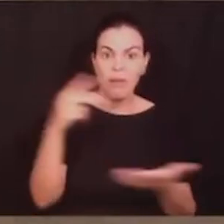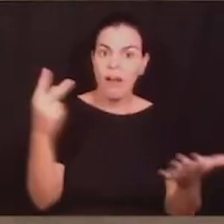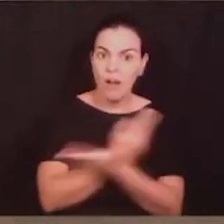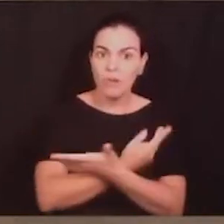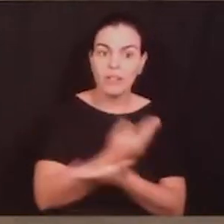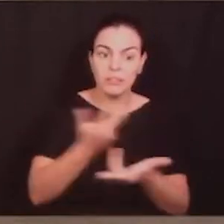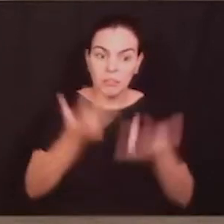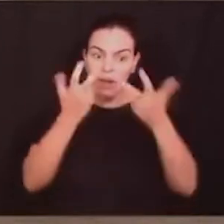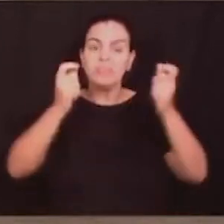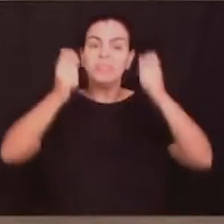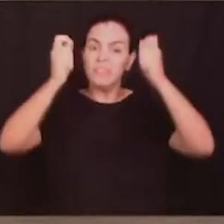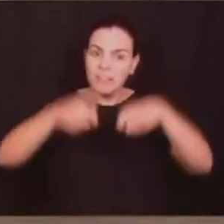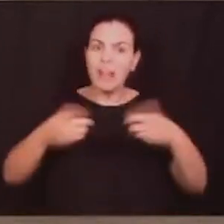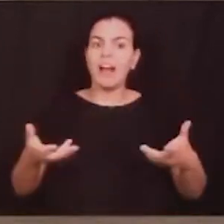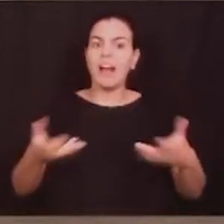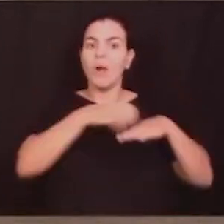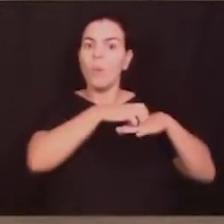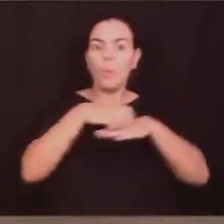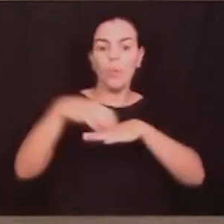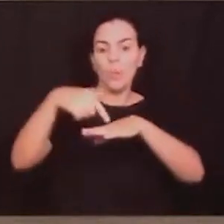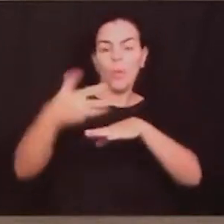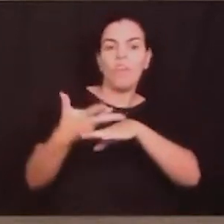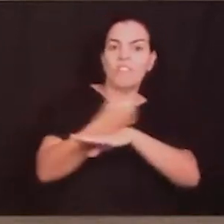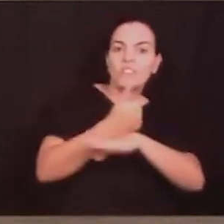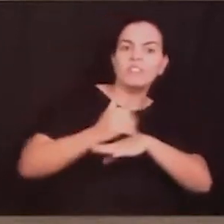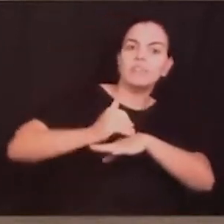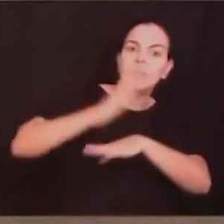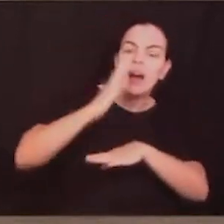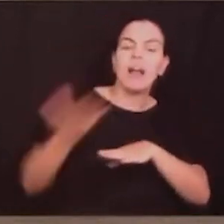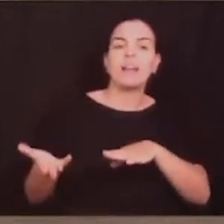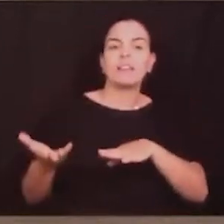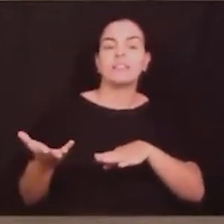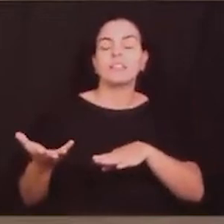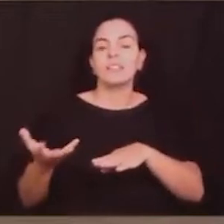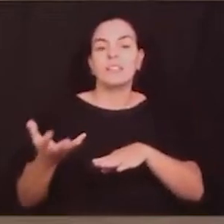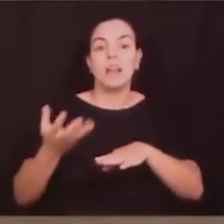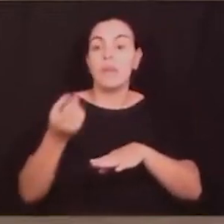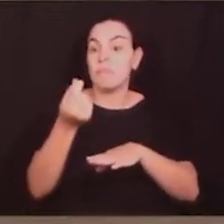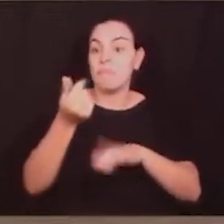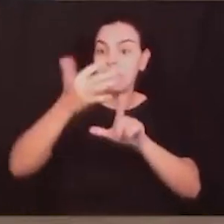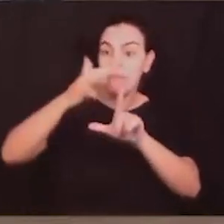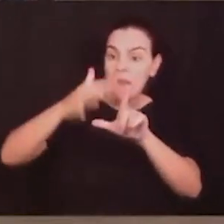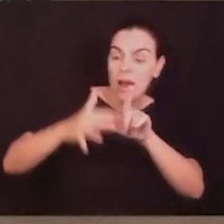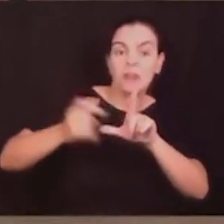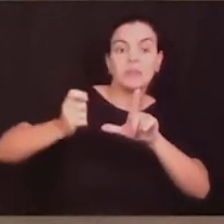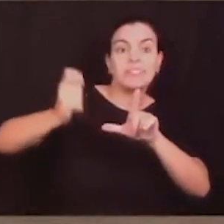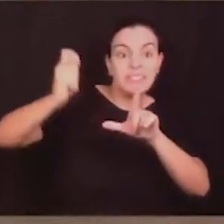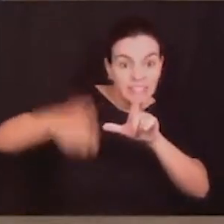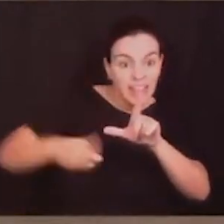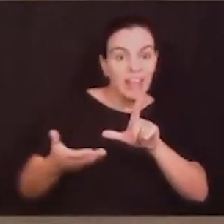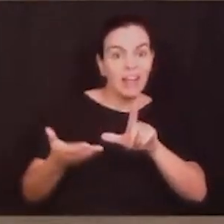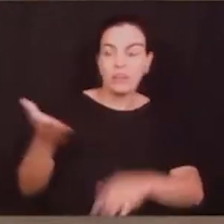que seja um sistema mais eficiente, que seja um sistema mais barato. O vereador Tico Kuzma disse que o